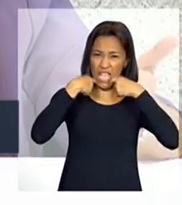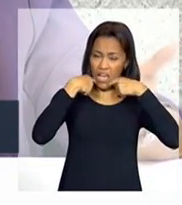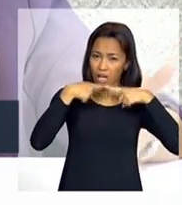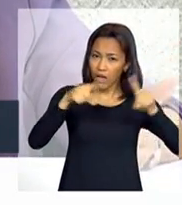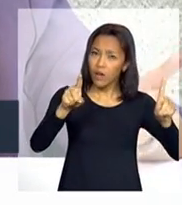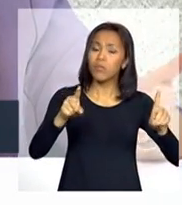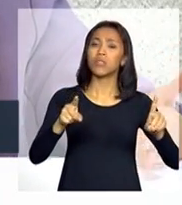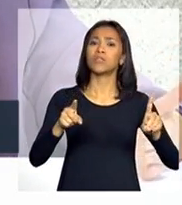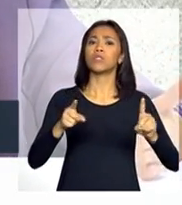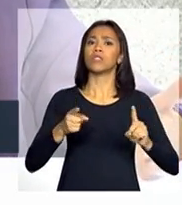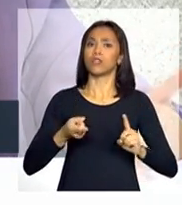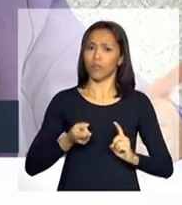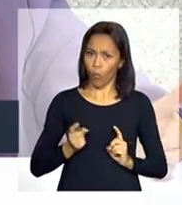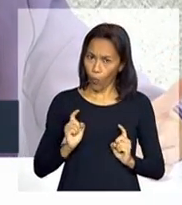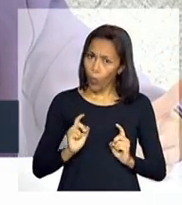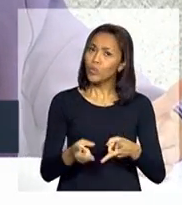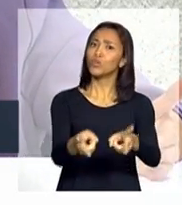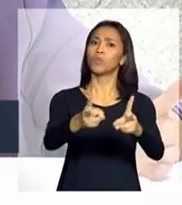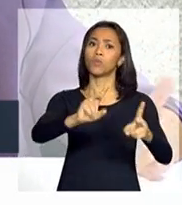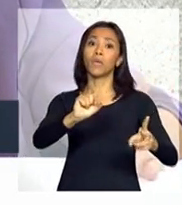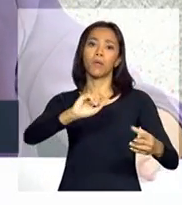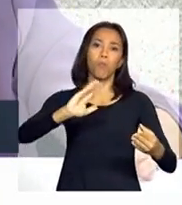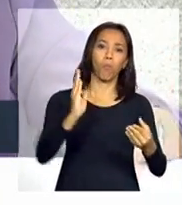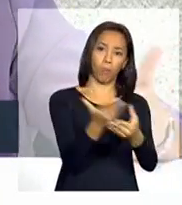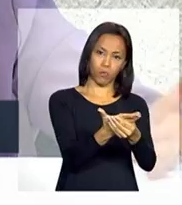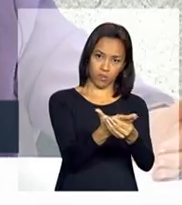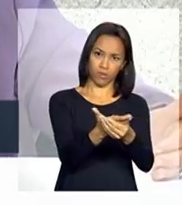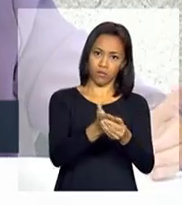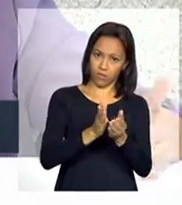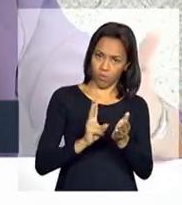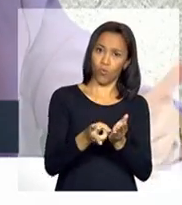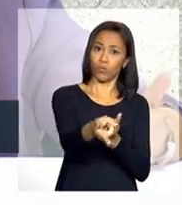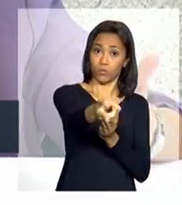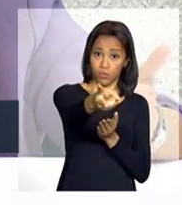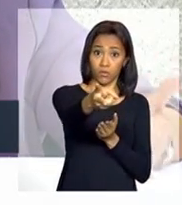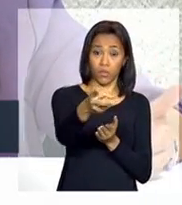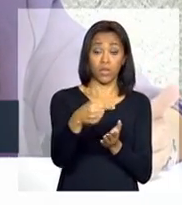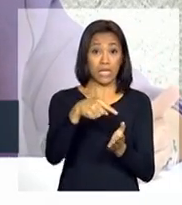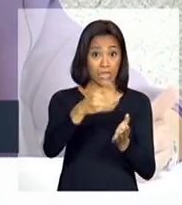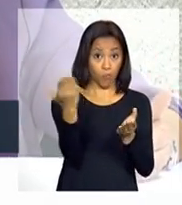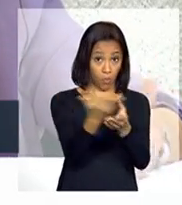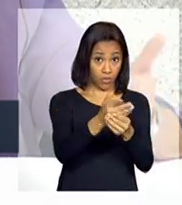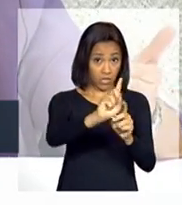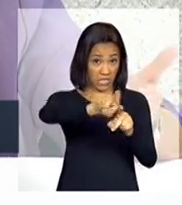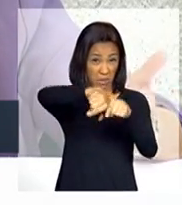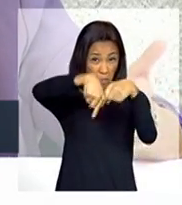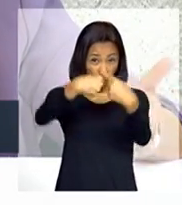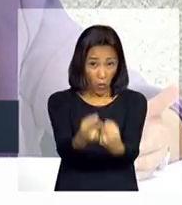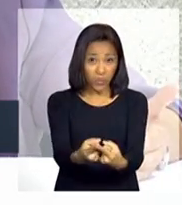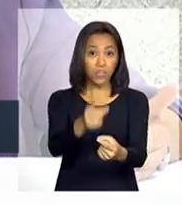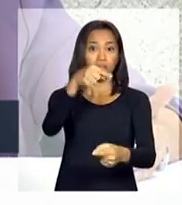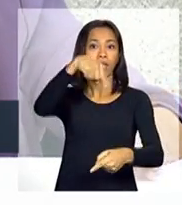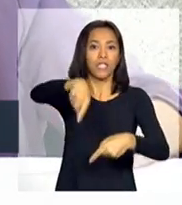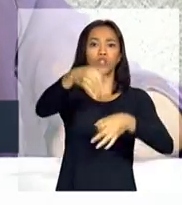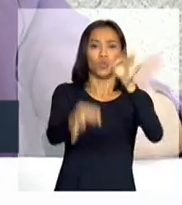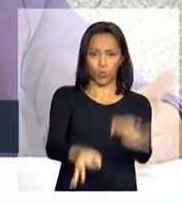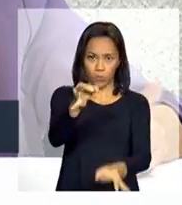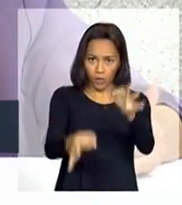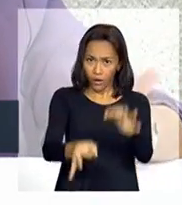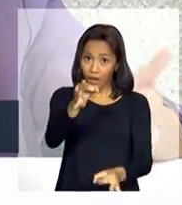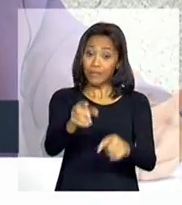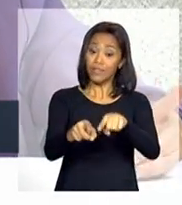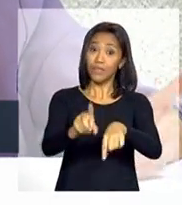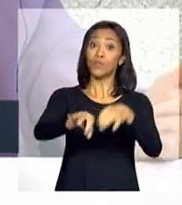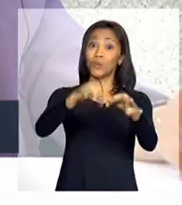estão se transformando em processos, os processos estão se transformando em julgamento, e os